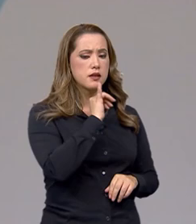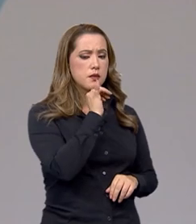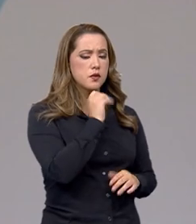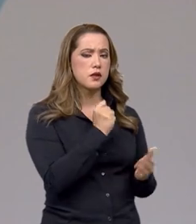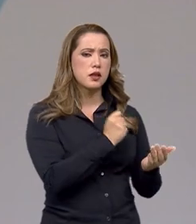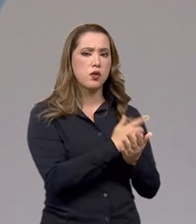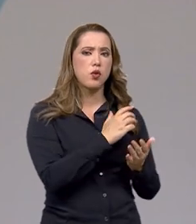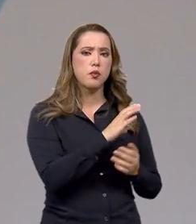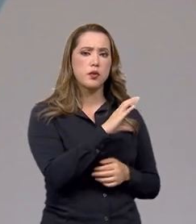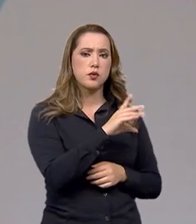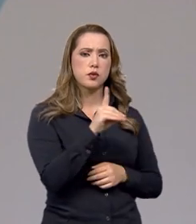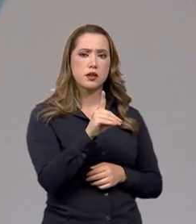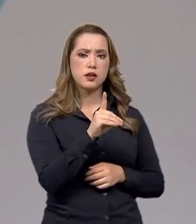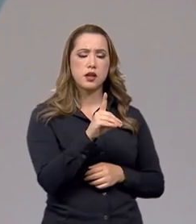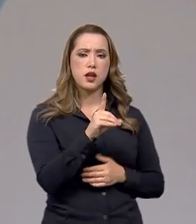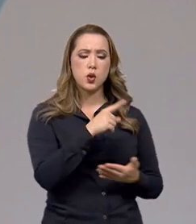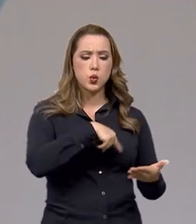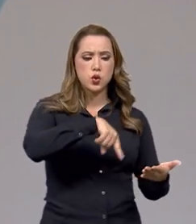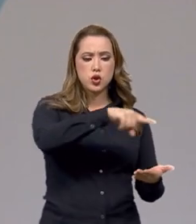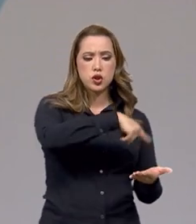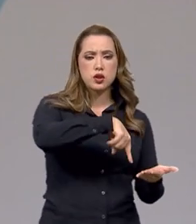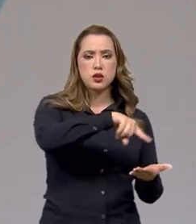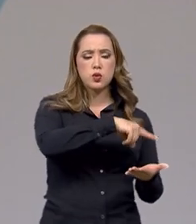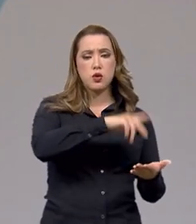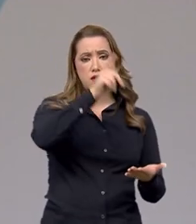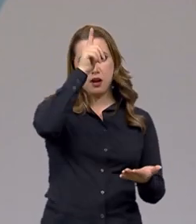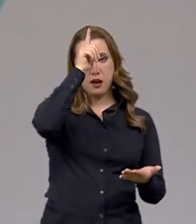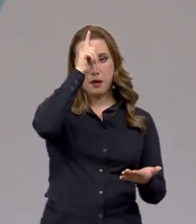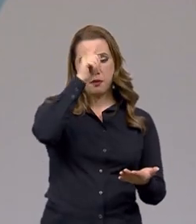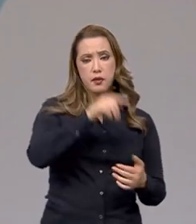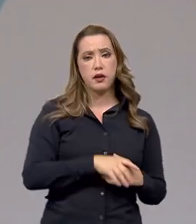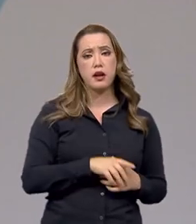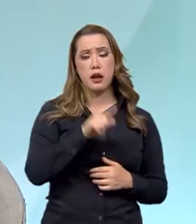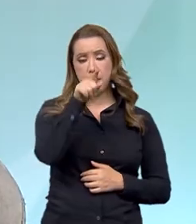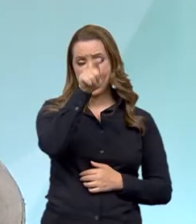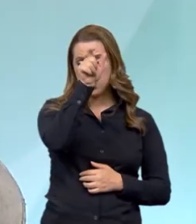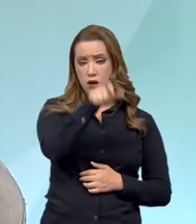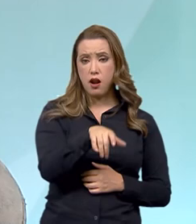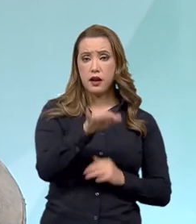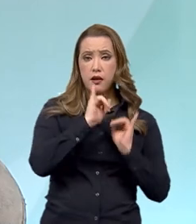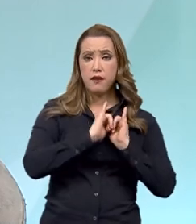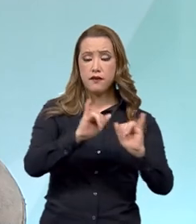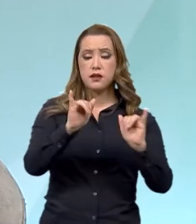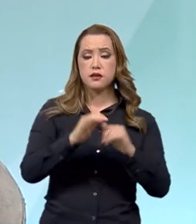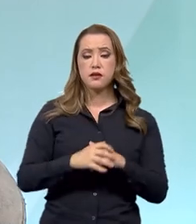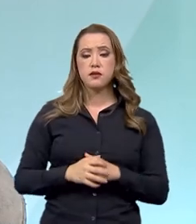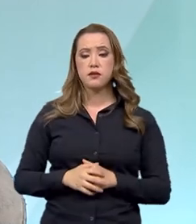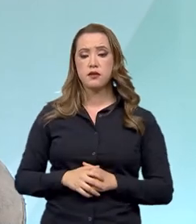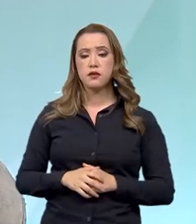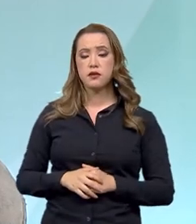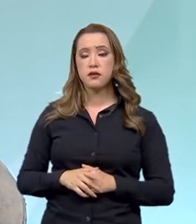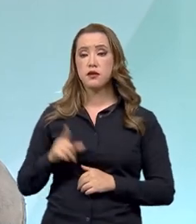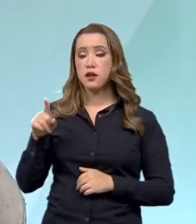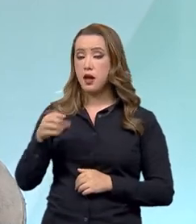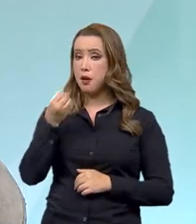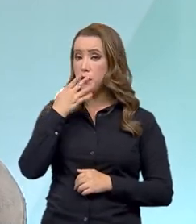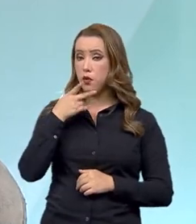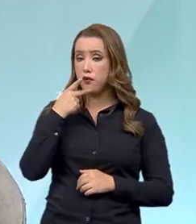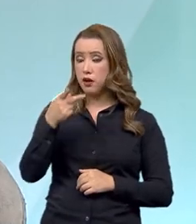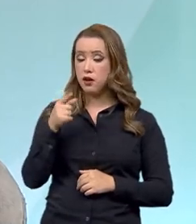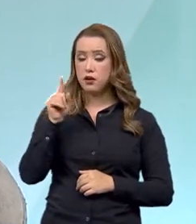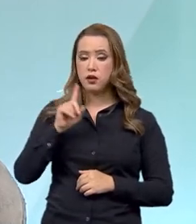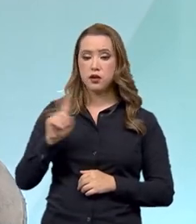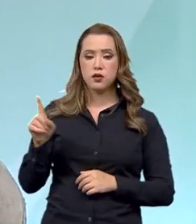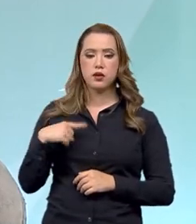de um site na Alemanha, por exemplo, quem declara não é o vendedor lá? É bom dizer assim, que não são,